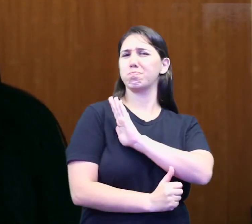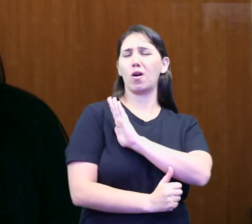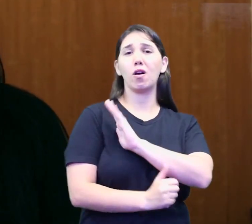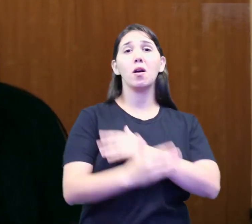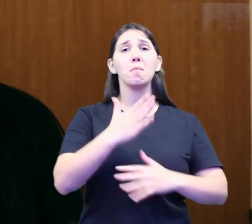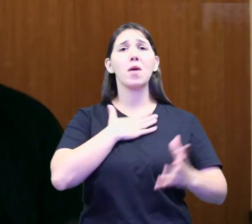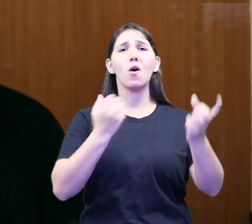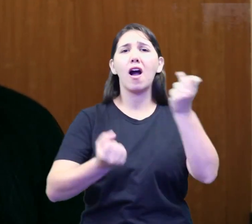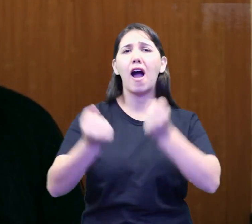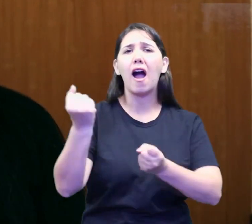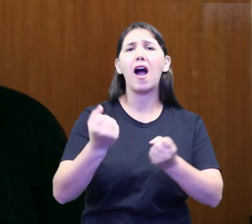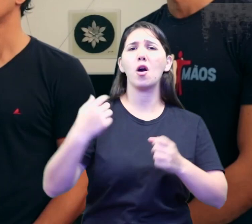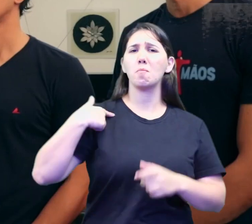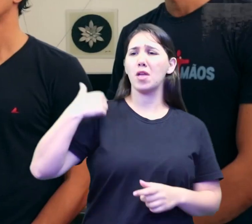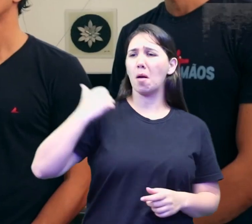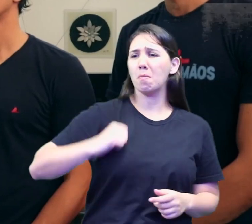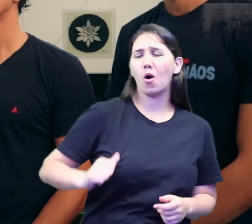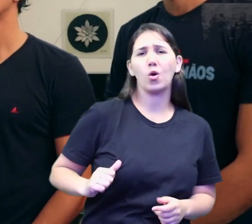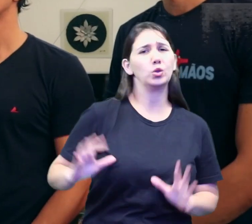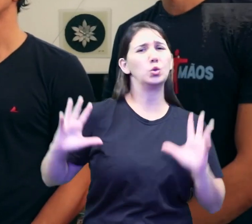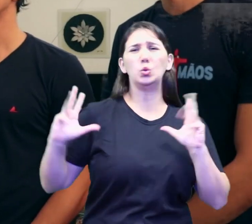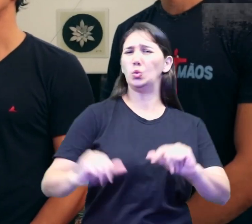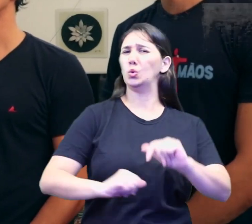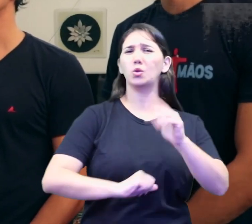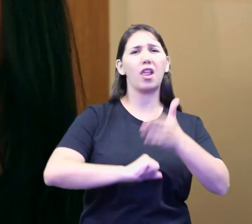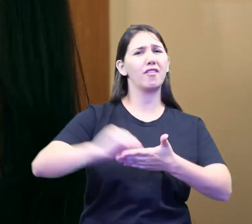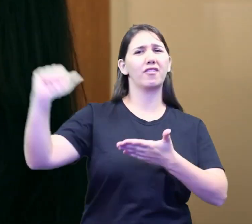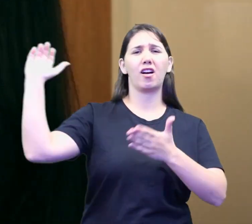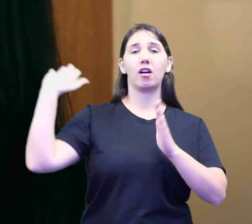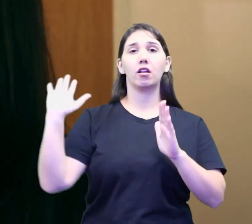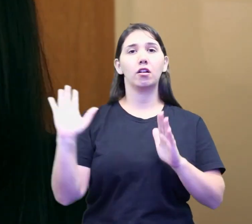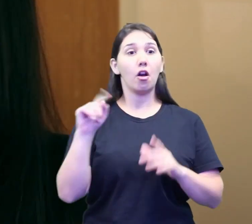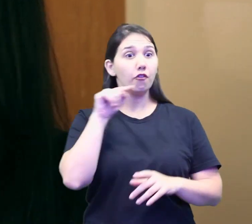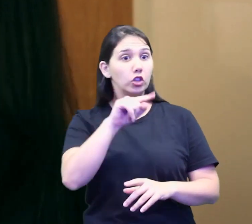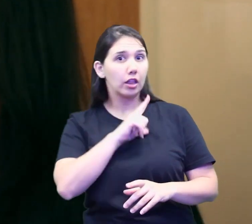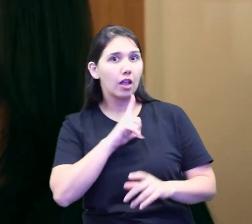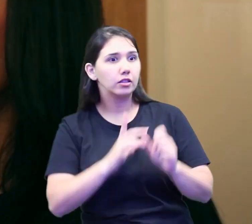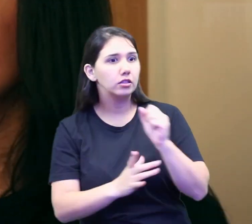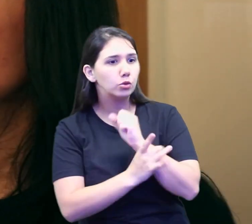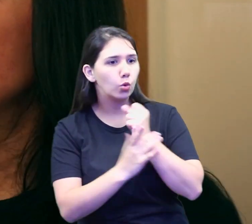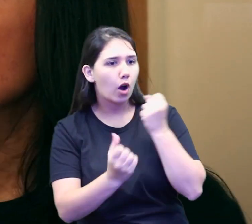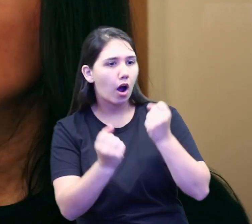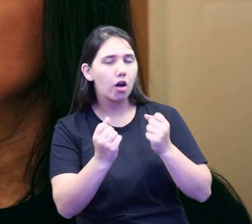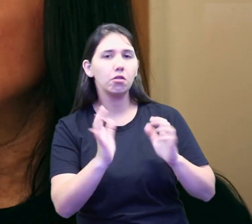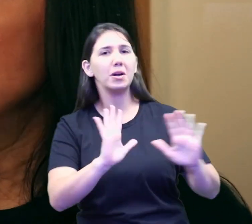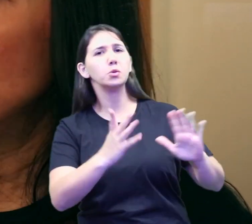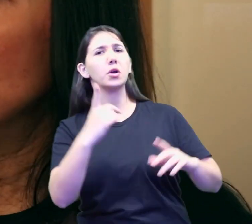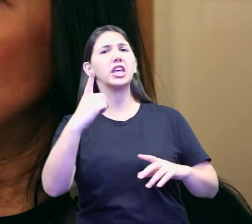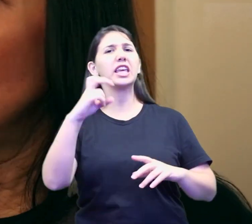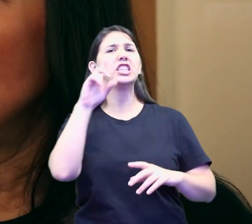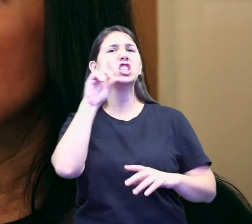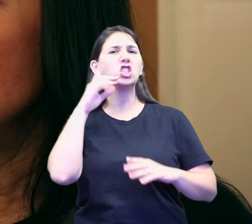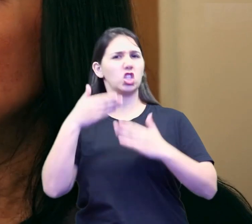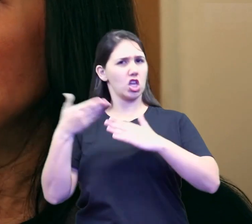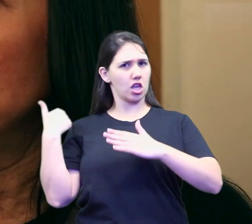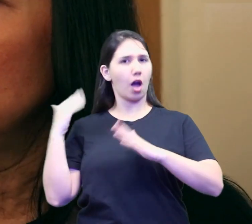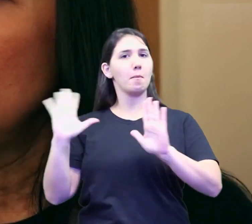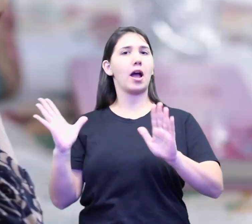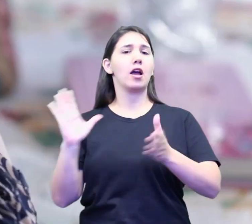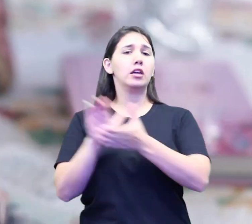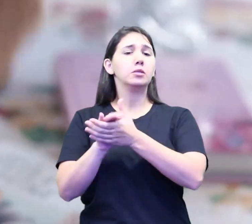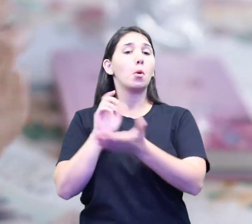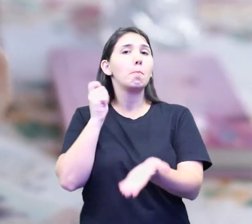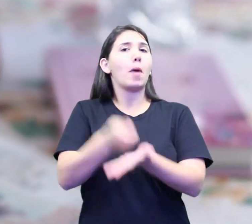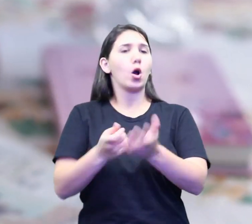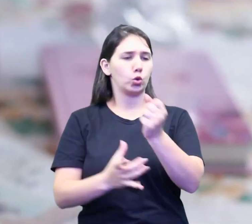Meu carro com minha bolsa, tudo que eu tinha, eles levaram. Mas tinha seguro o carro? Faz mais ou menos uns 15 dias que meu esposo colocou no seguro.